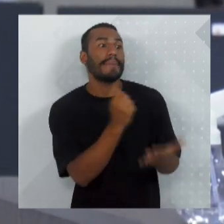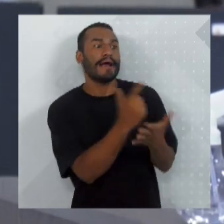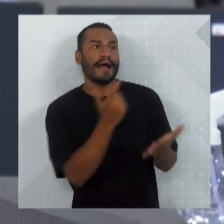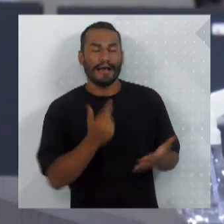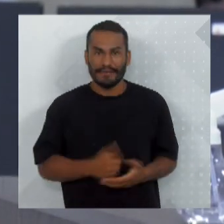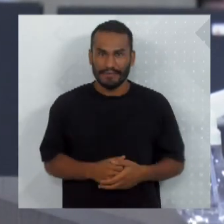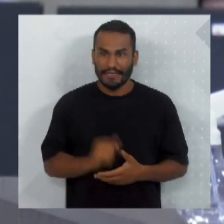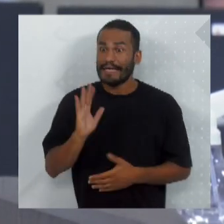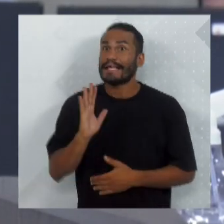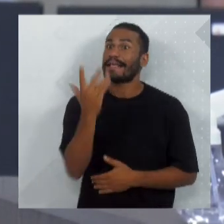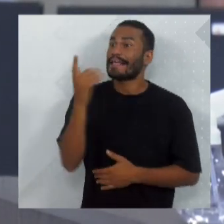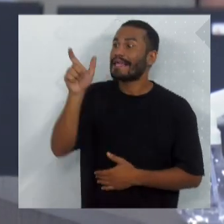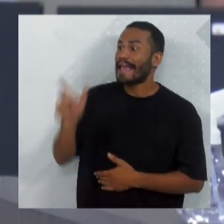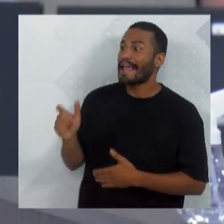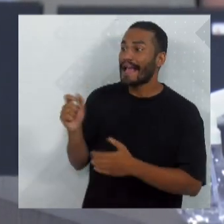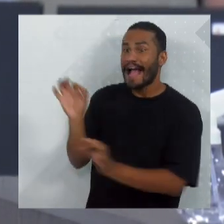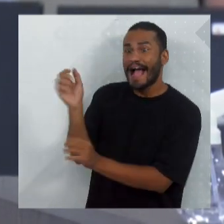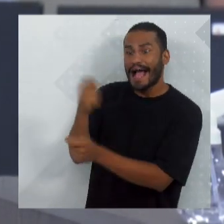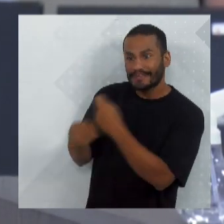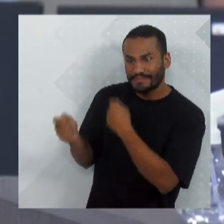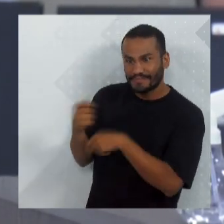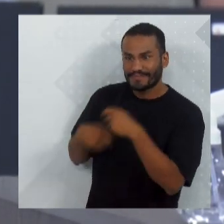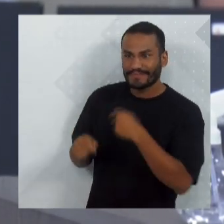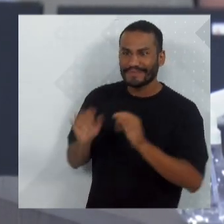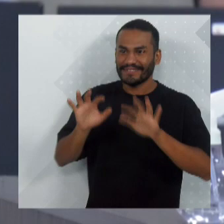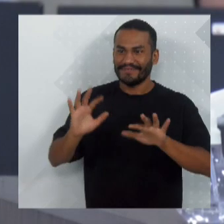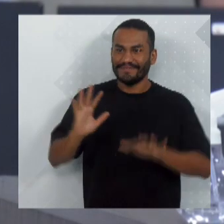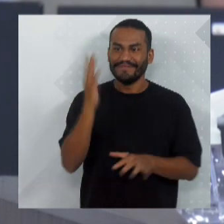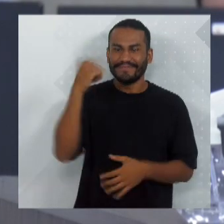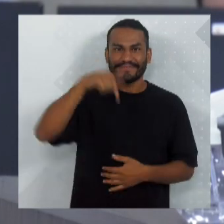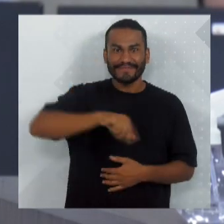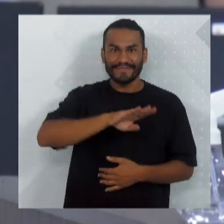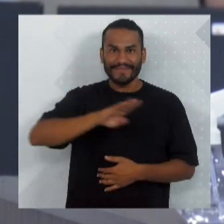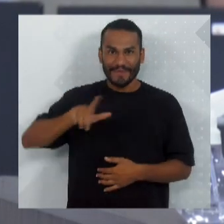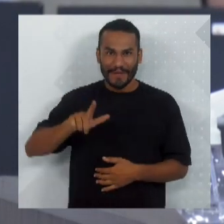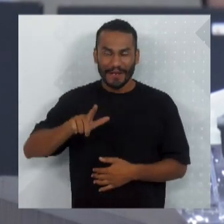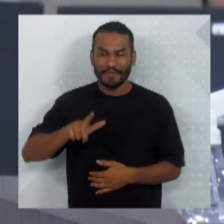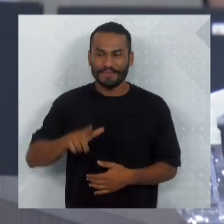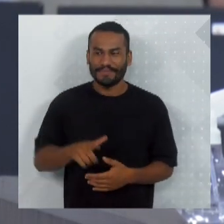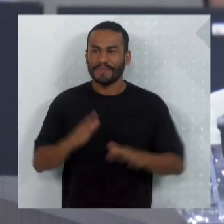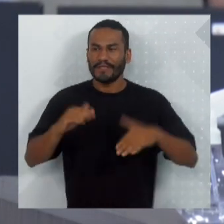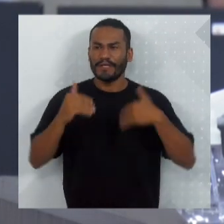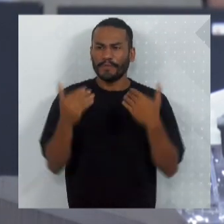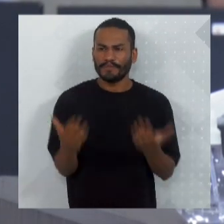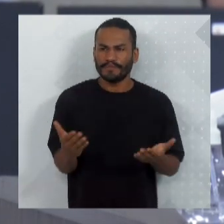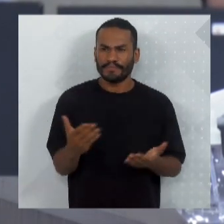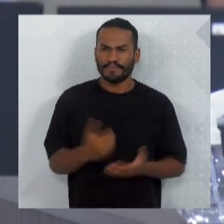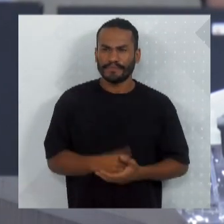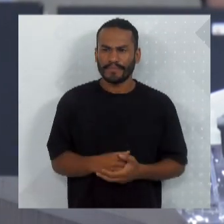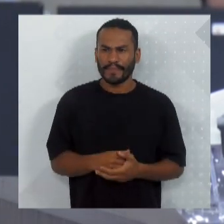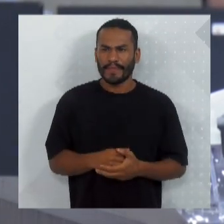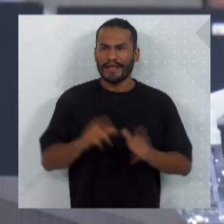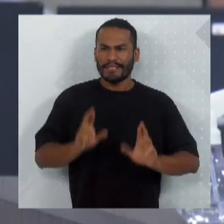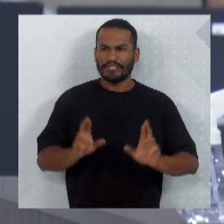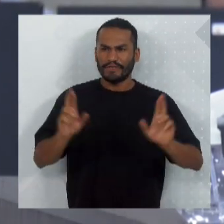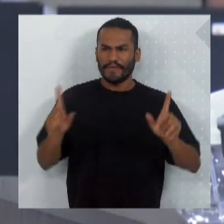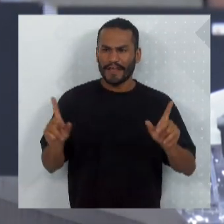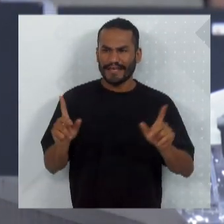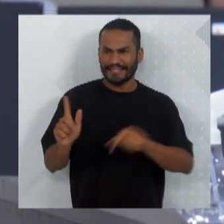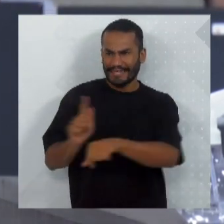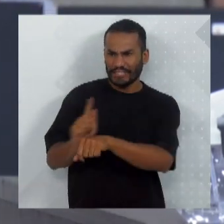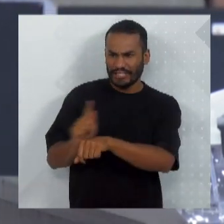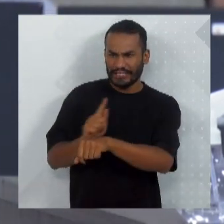E quem vai administrar? É assim que está acontecendo em Blumenau. Então, a diferença de